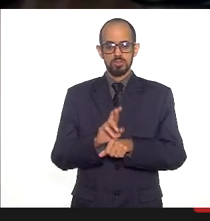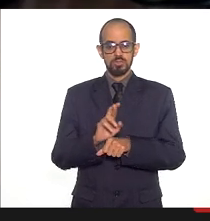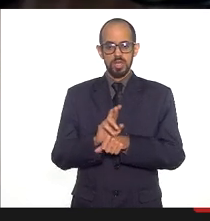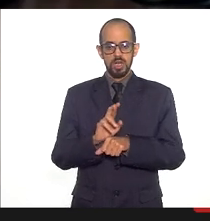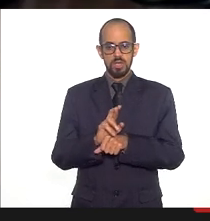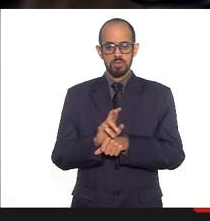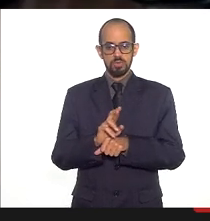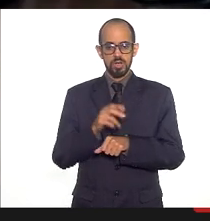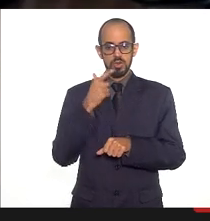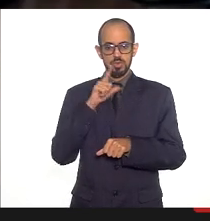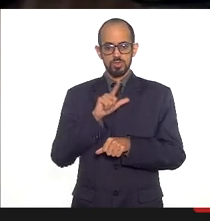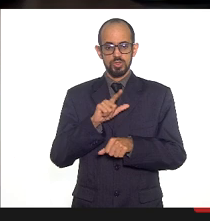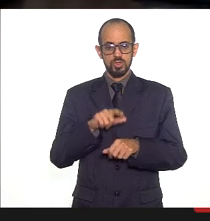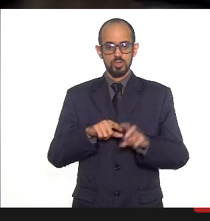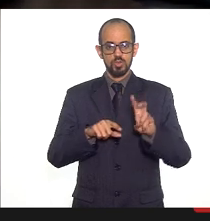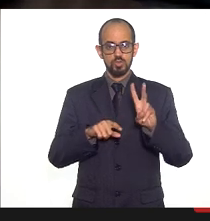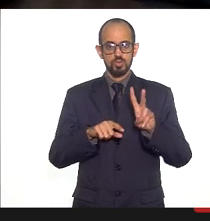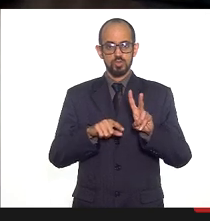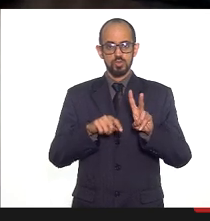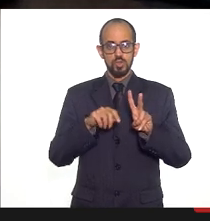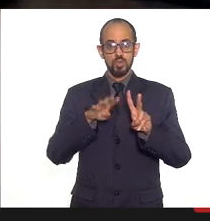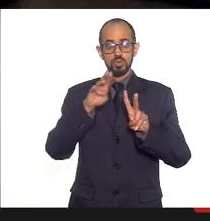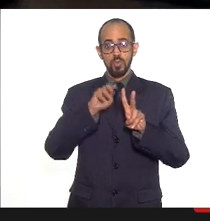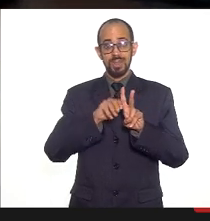próximos quadrimestres